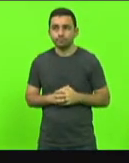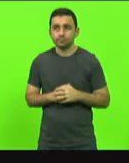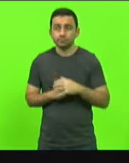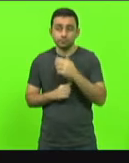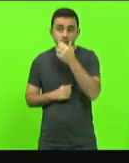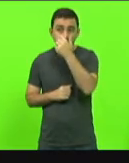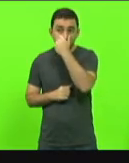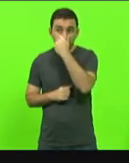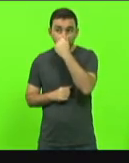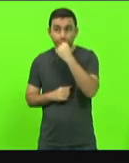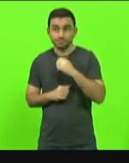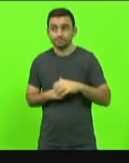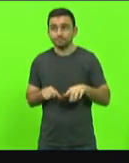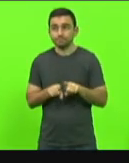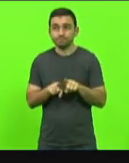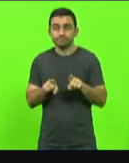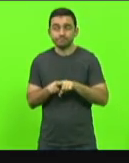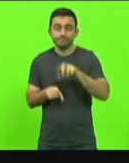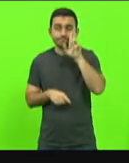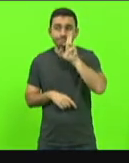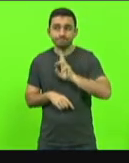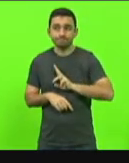Como vota a deputada Ivan Ats?